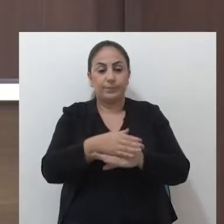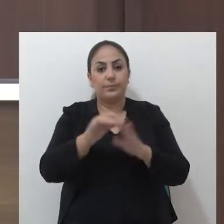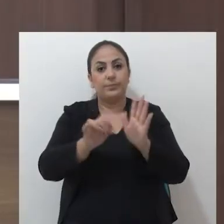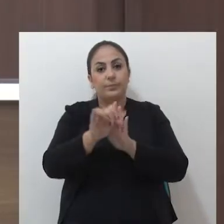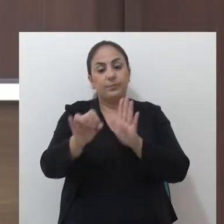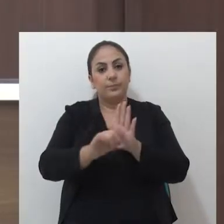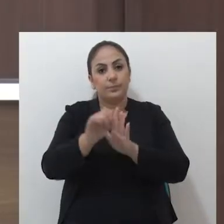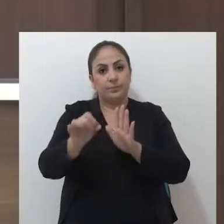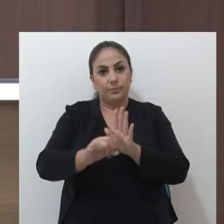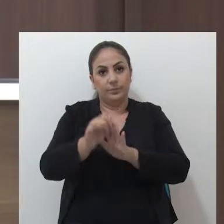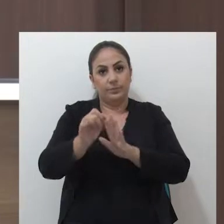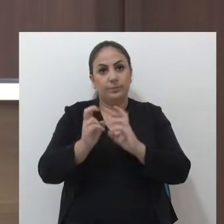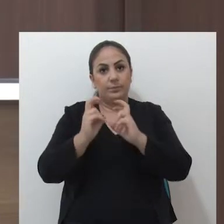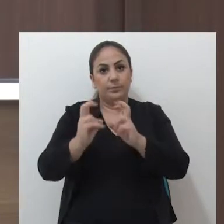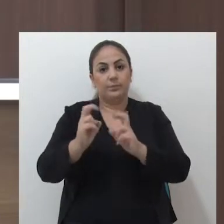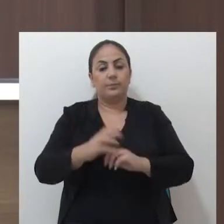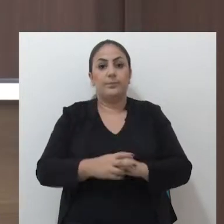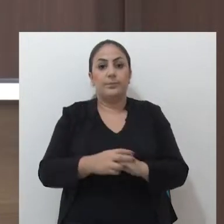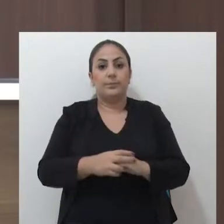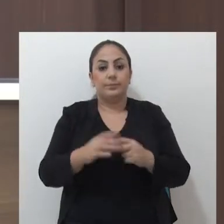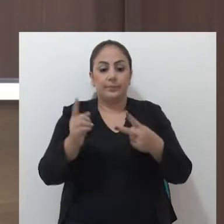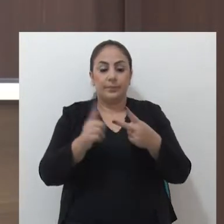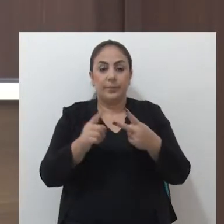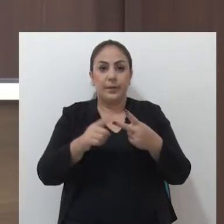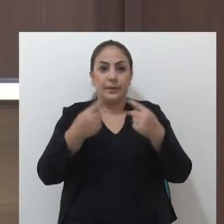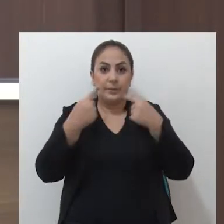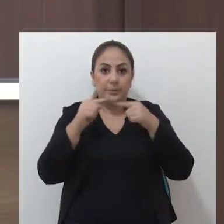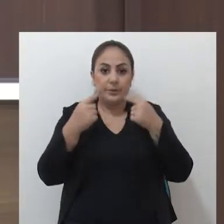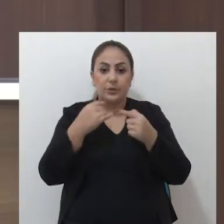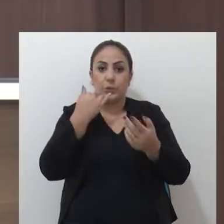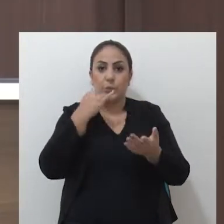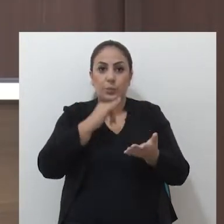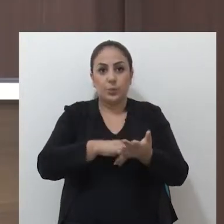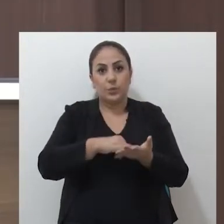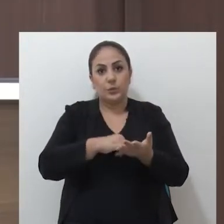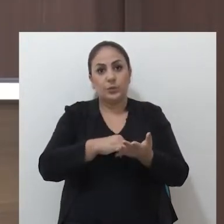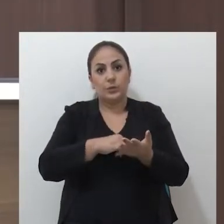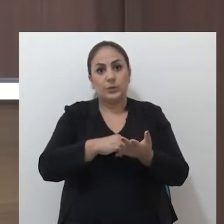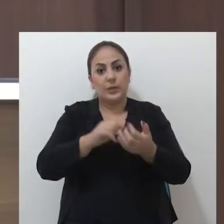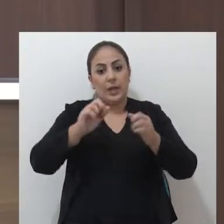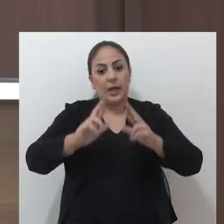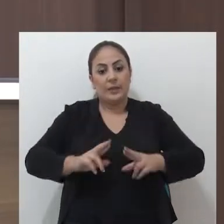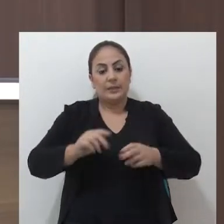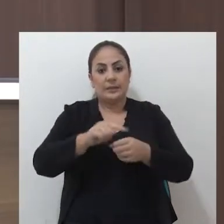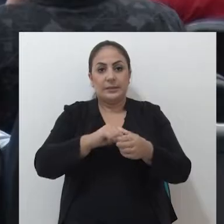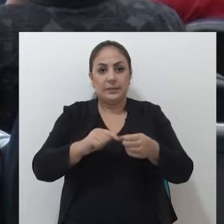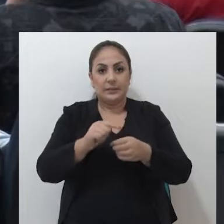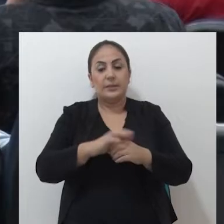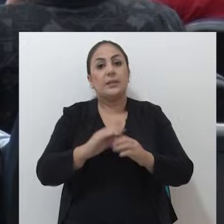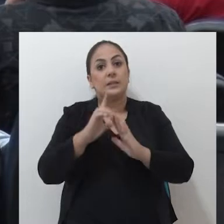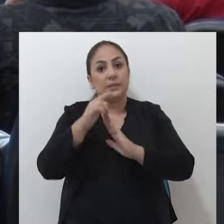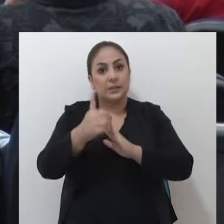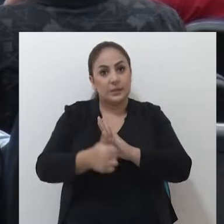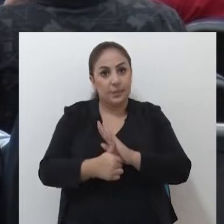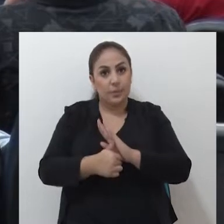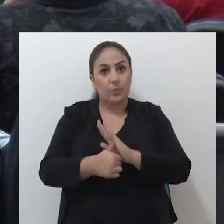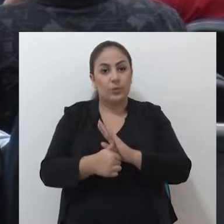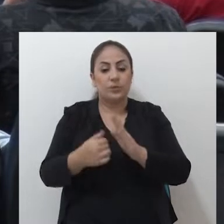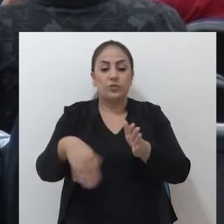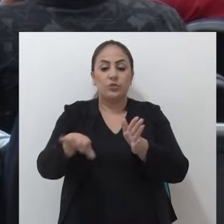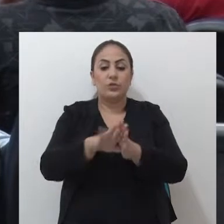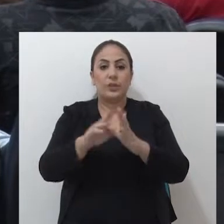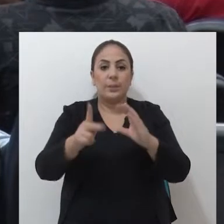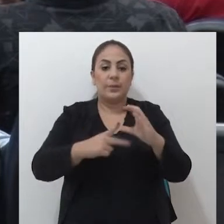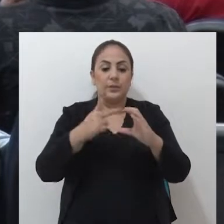A segunda reclamação envolve a cobrança do imposto predial territorial urbano. Em breve, deve